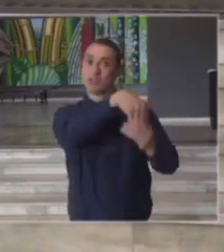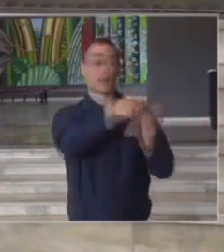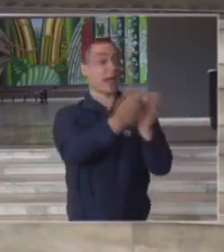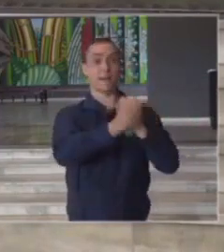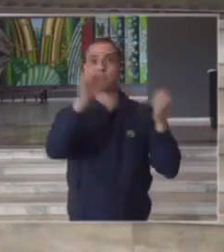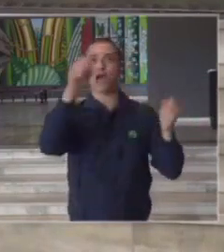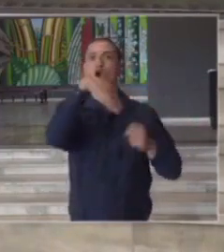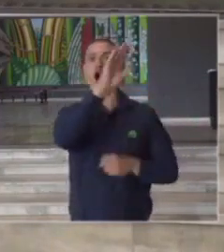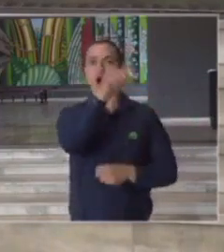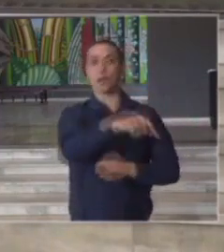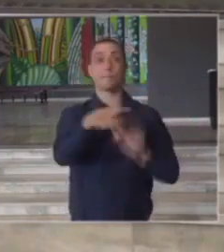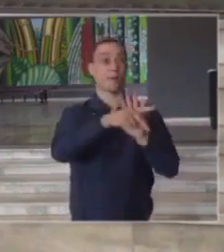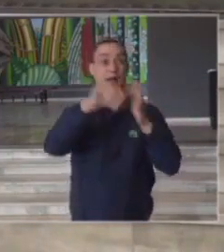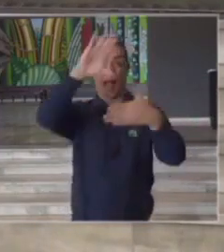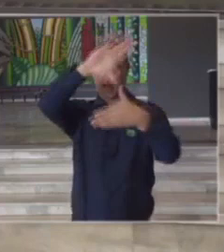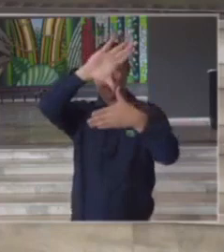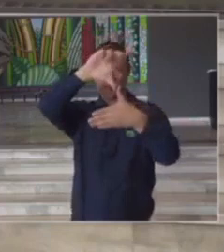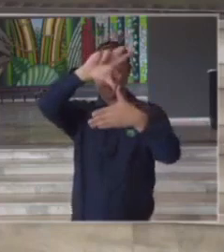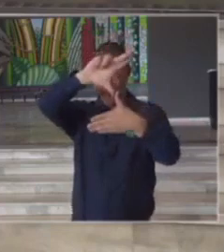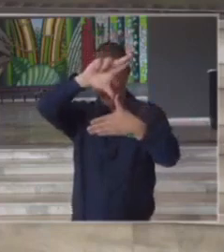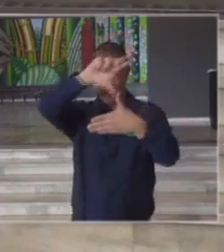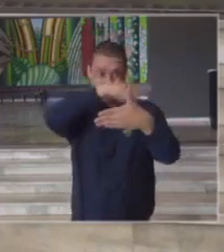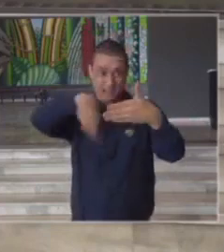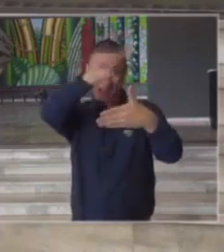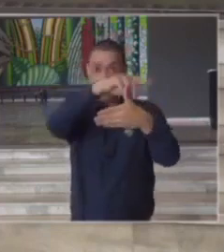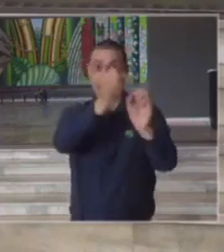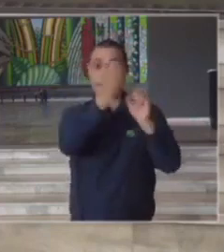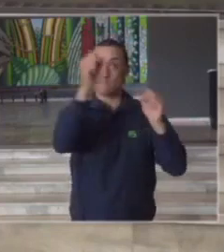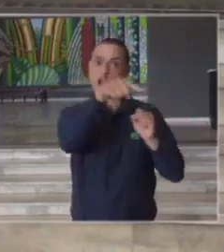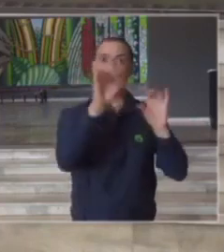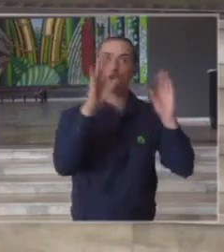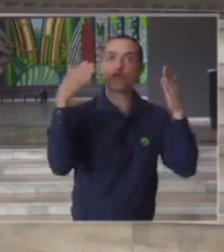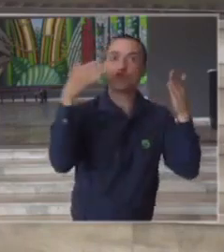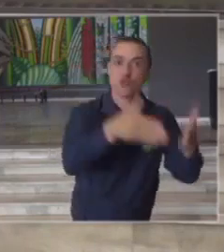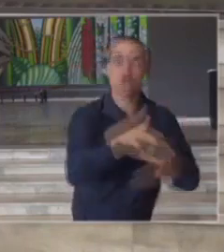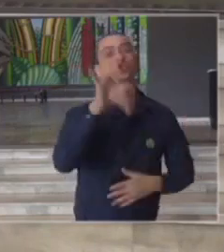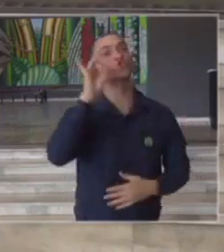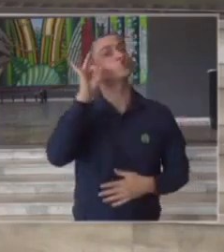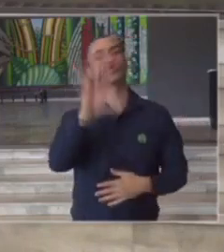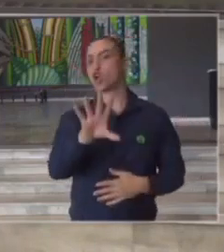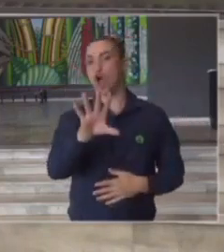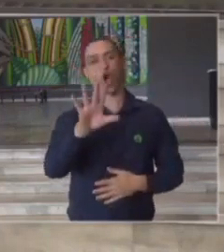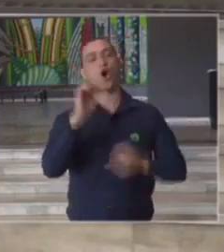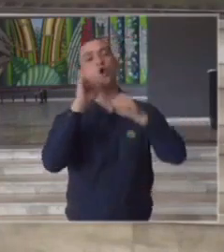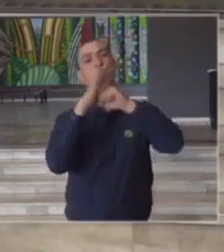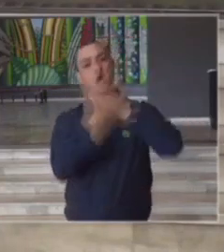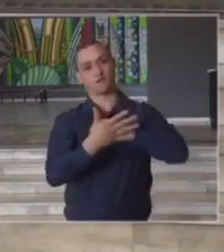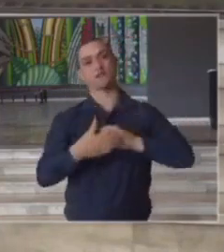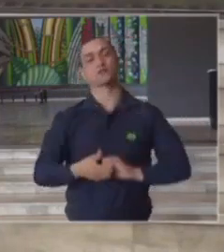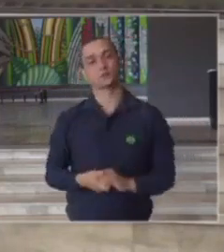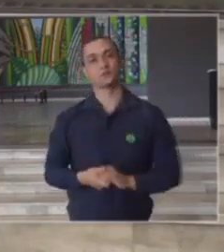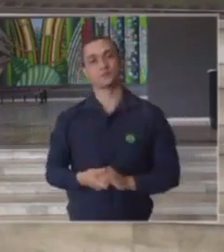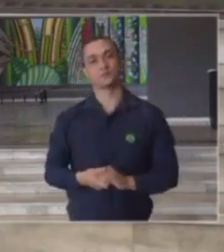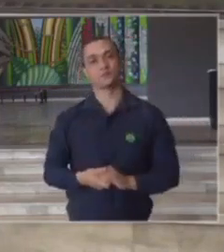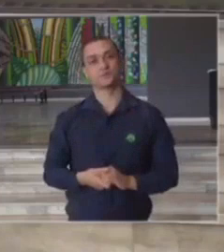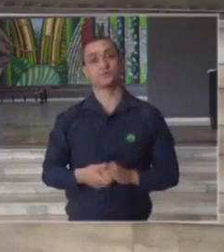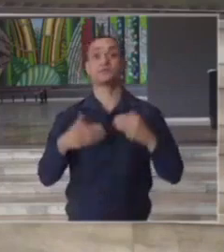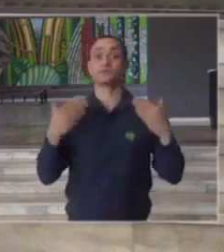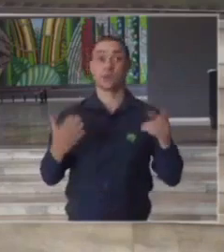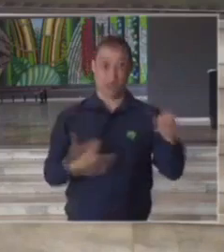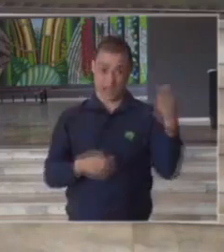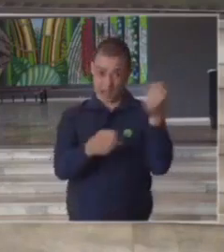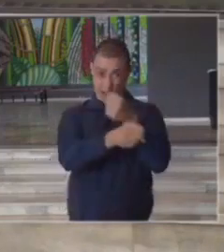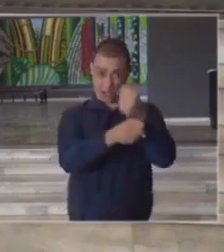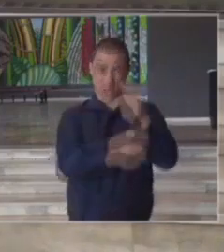maior estrutura da América Latina voltada exclusivamente na questão do coronavírus uma